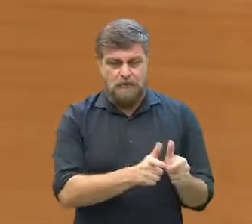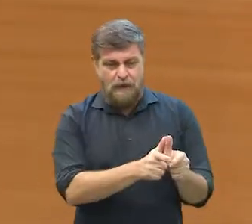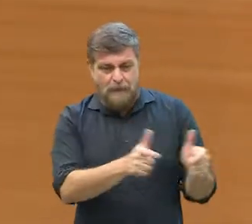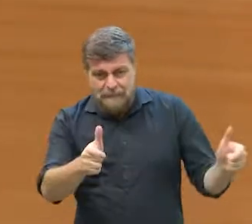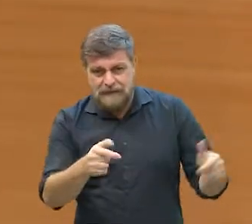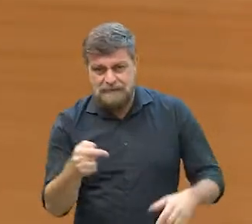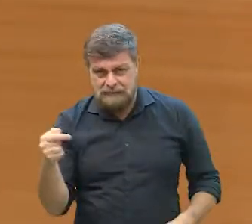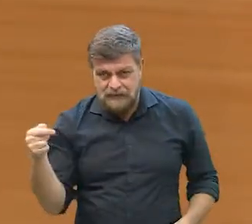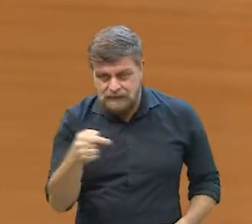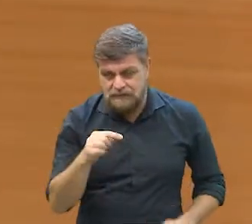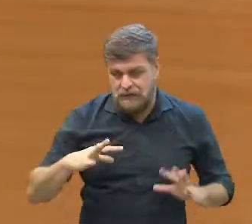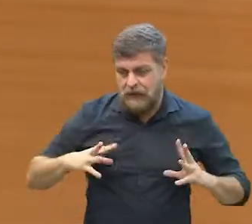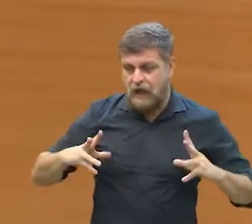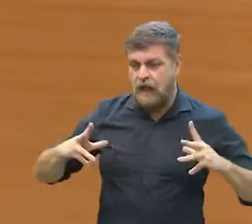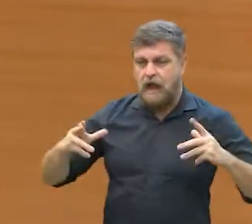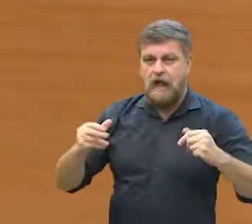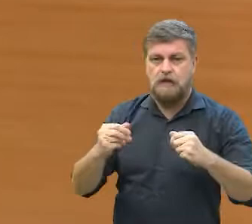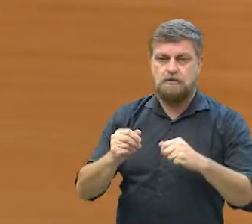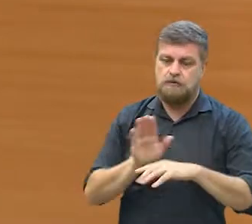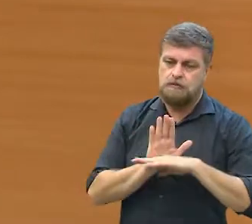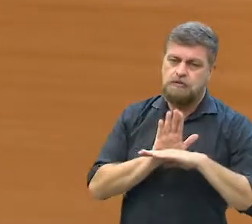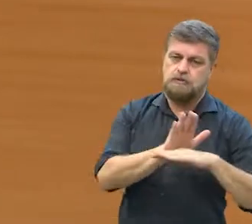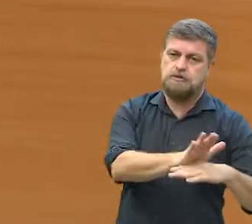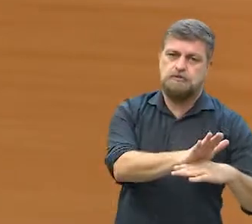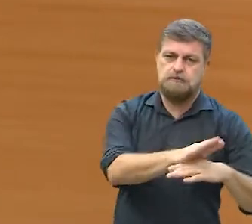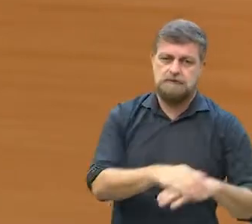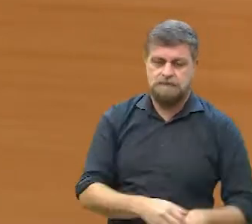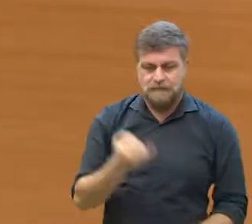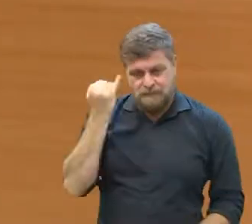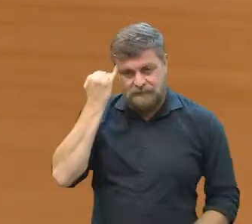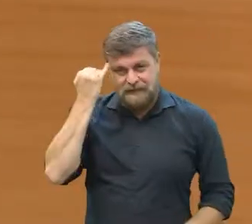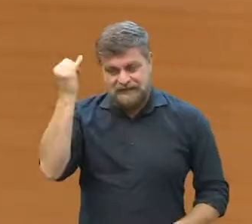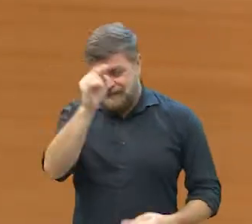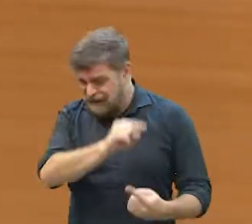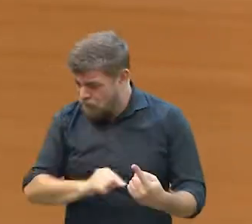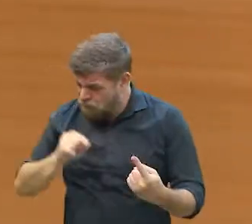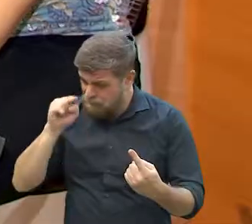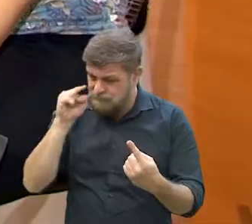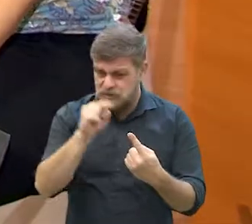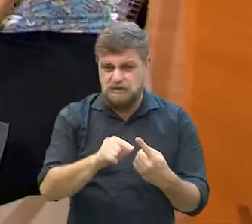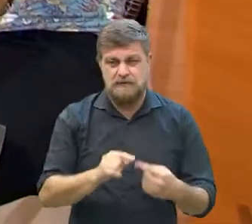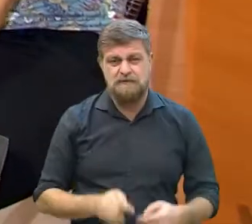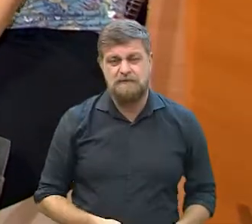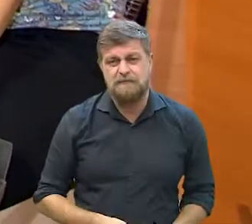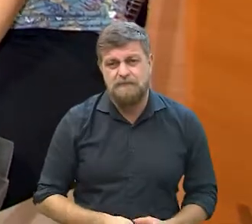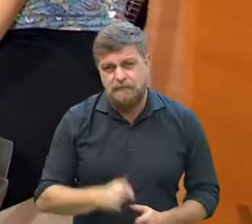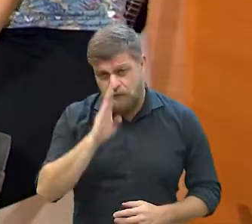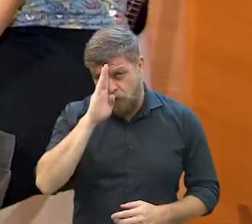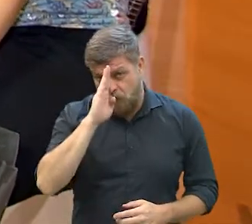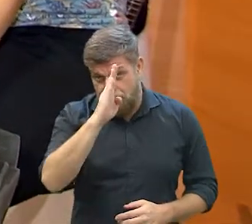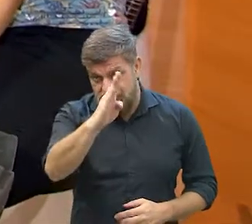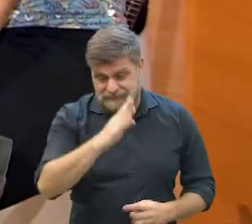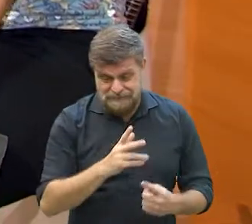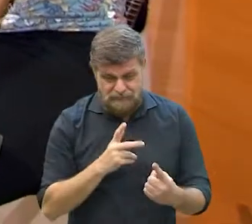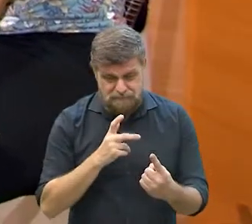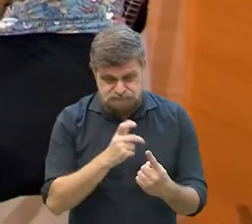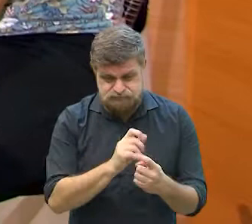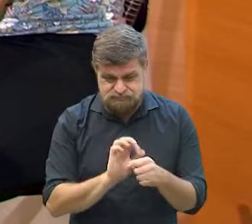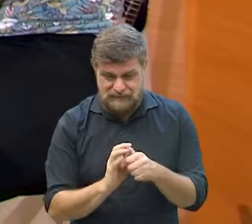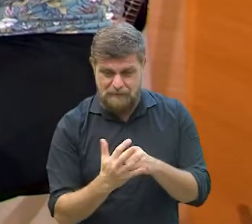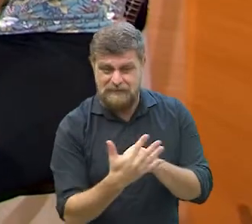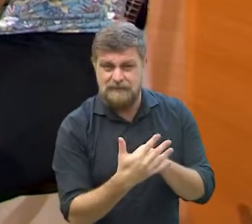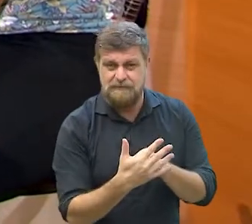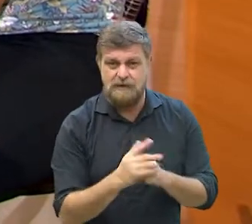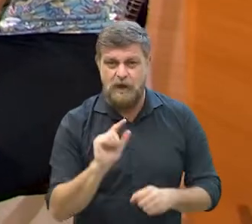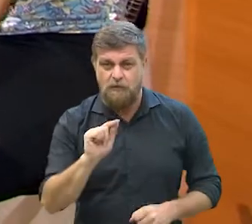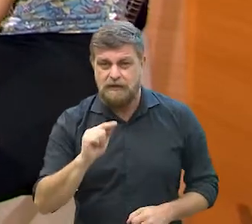isso beneficia a todo mundo. Eu acho que a ideia, a grande questão da pandemia,